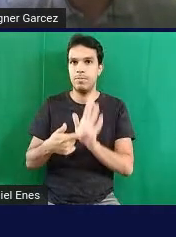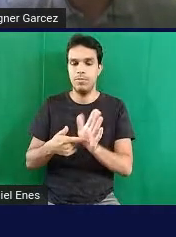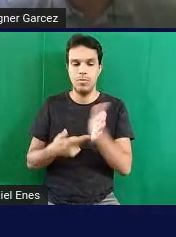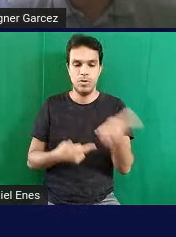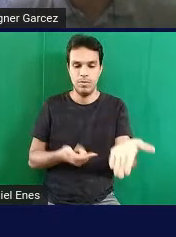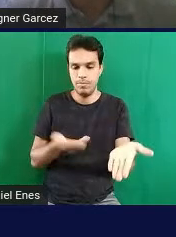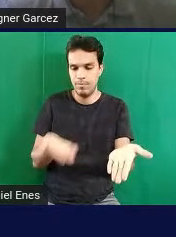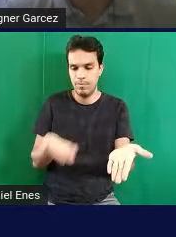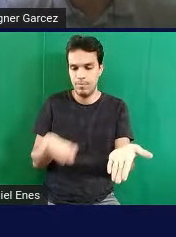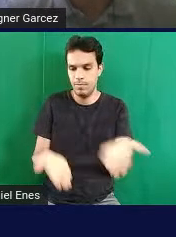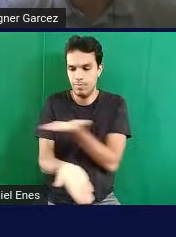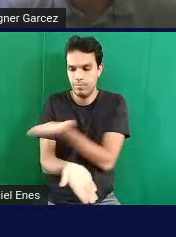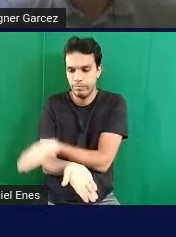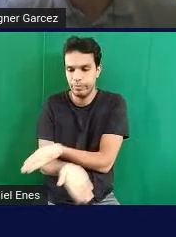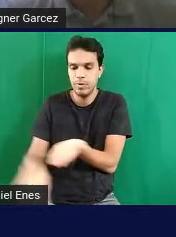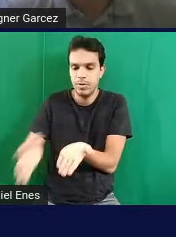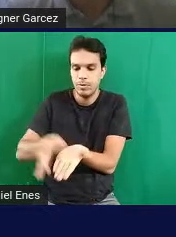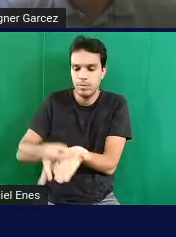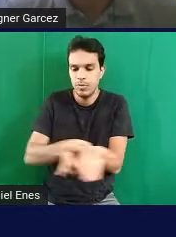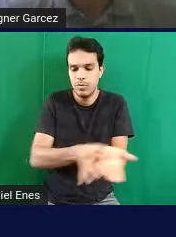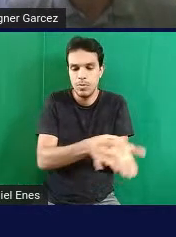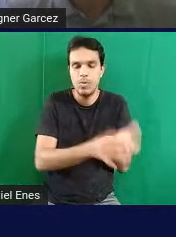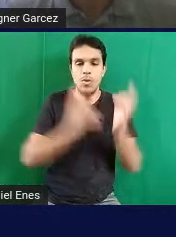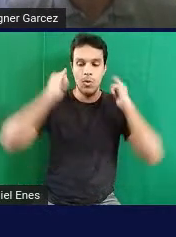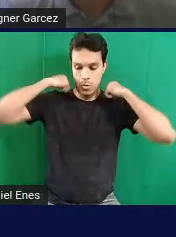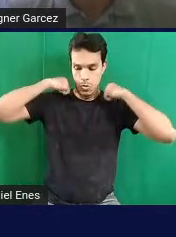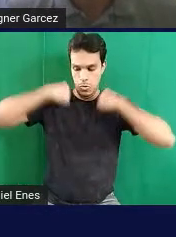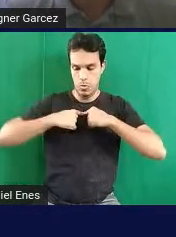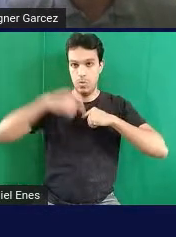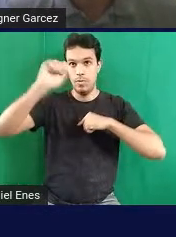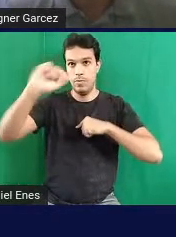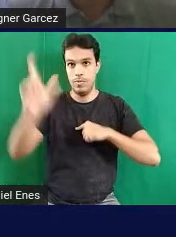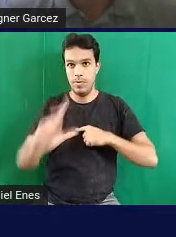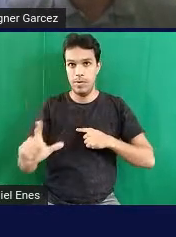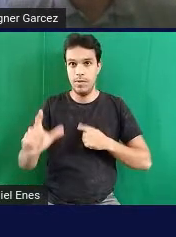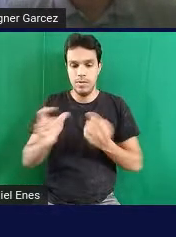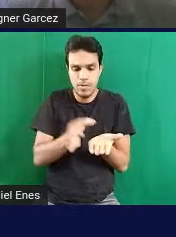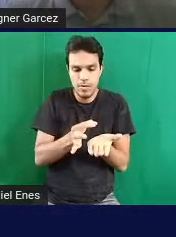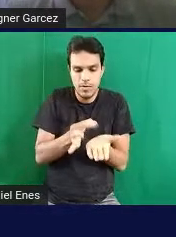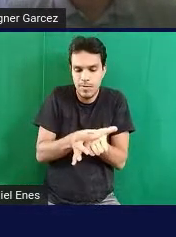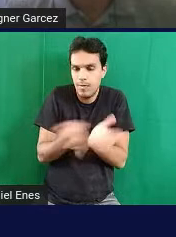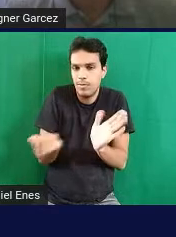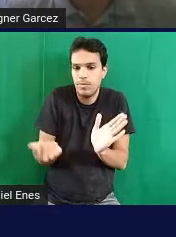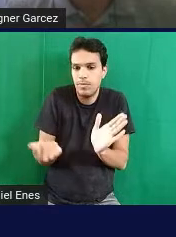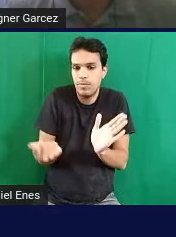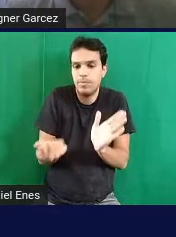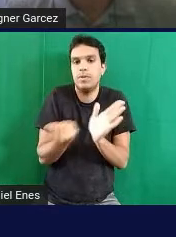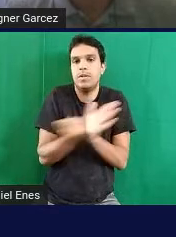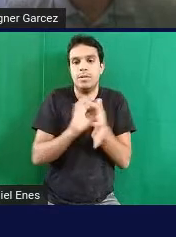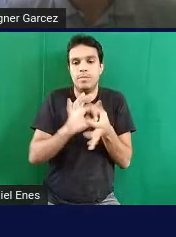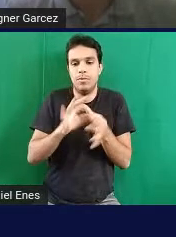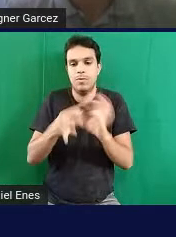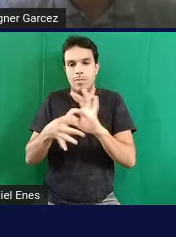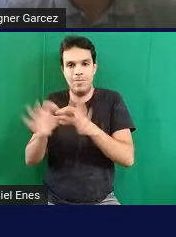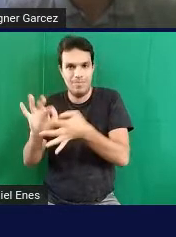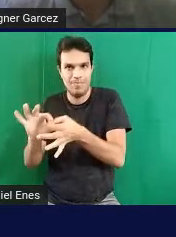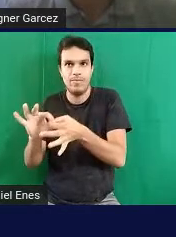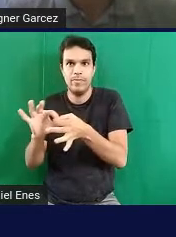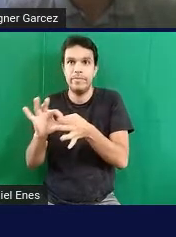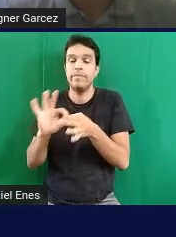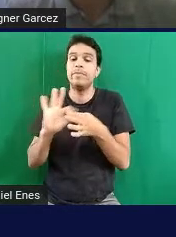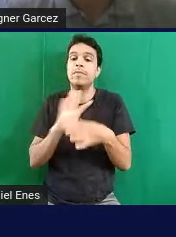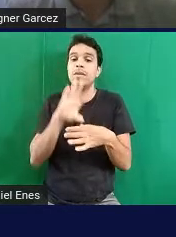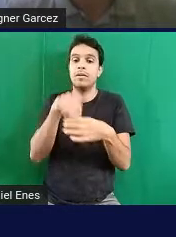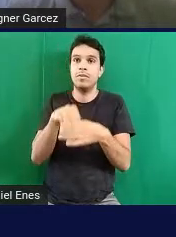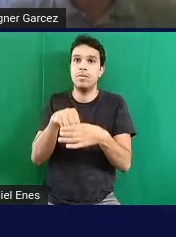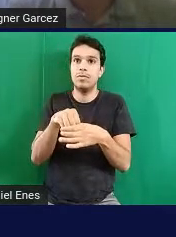um cordão azul e rosa, cada medalha tem o símbolo dos Jogos Olímpicos. Composto pelos cinco